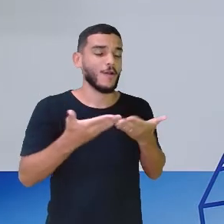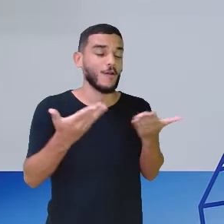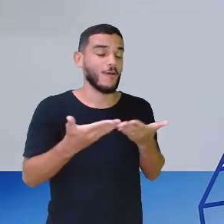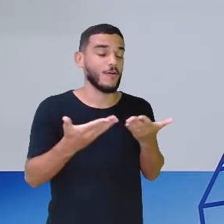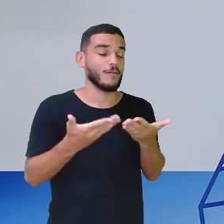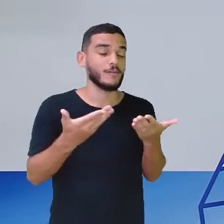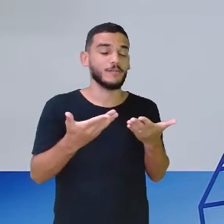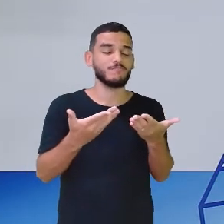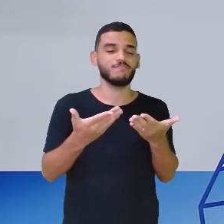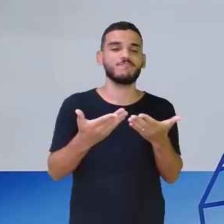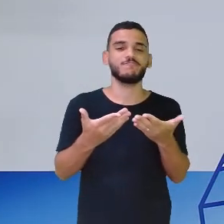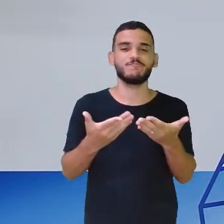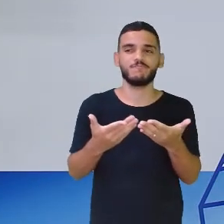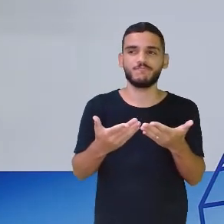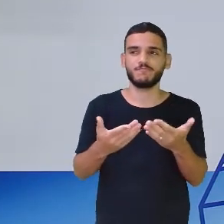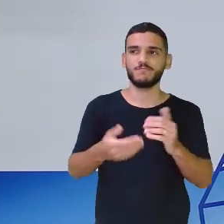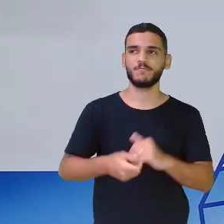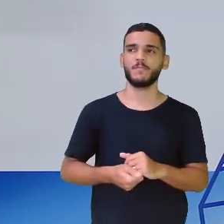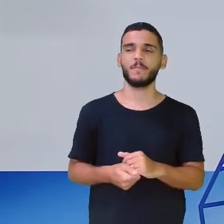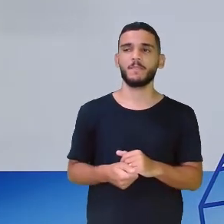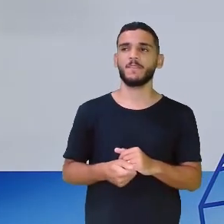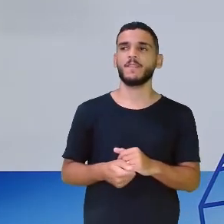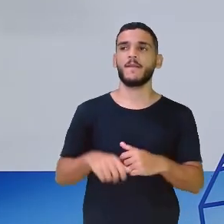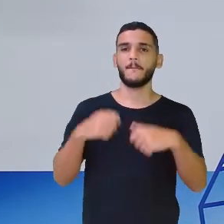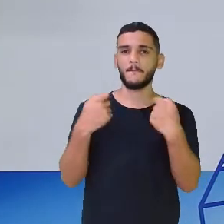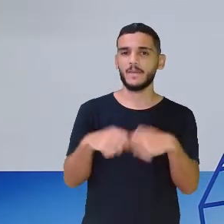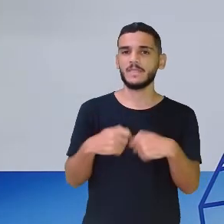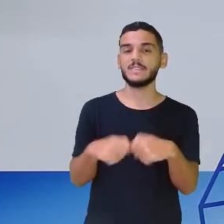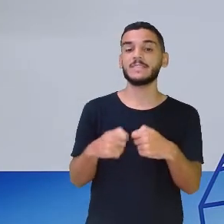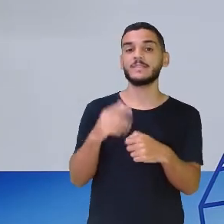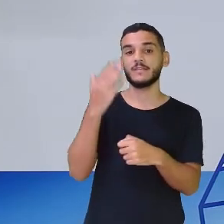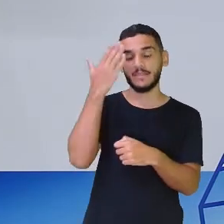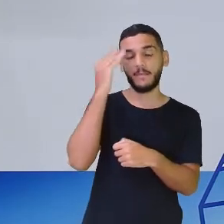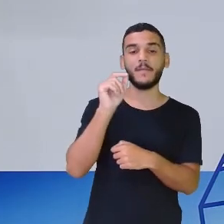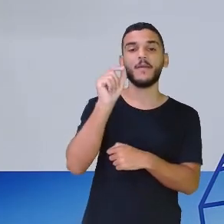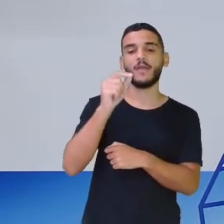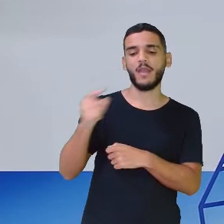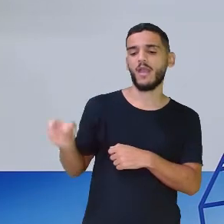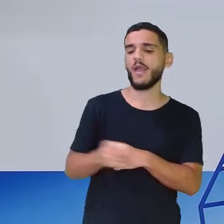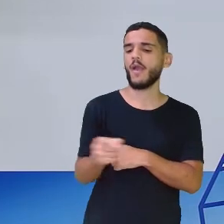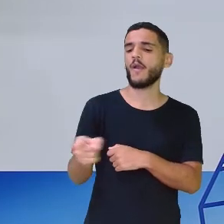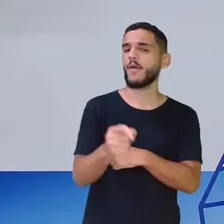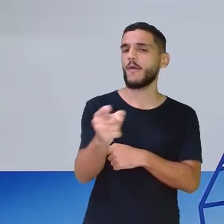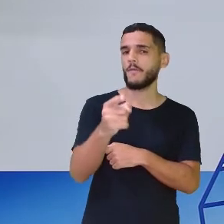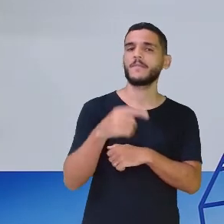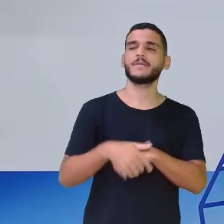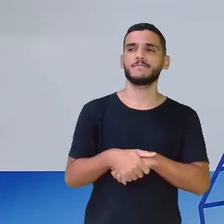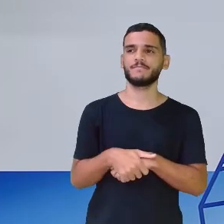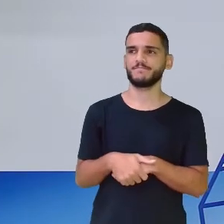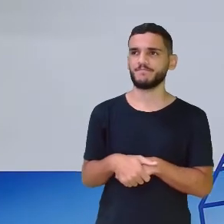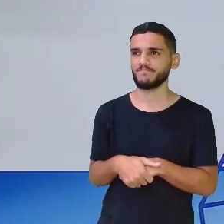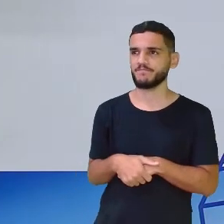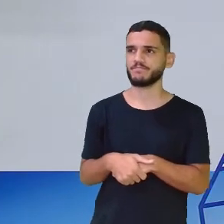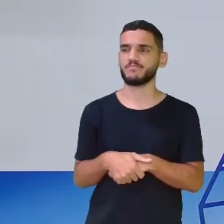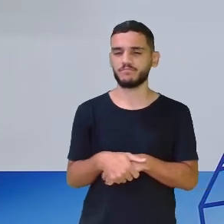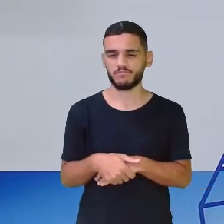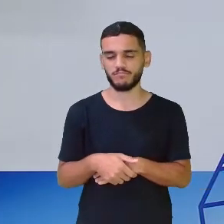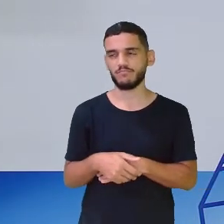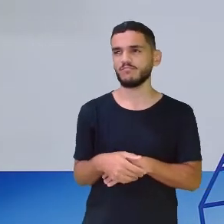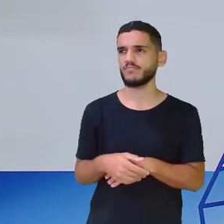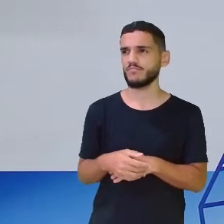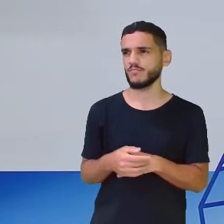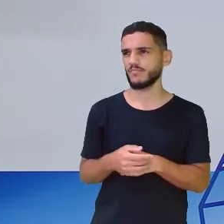isso mesmo. A cobra. E o que será que a cobra disse? Quem